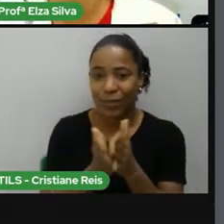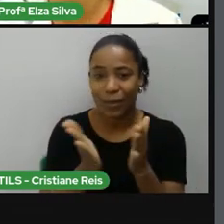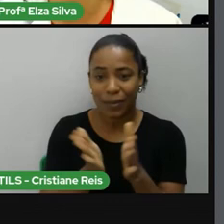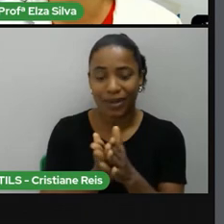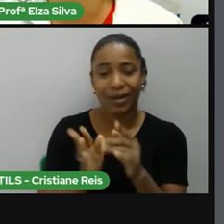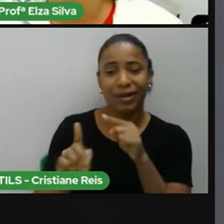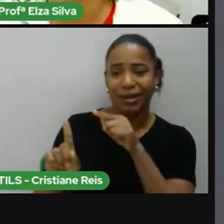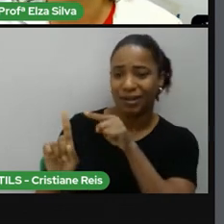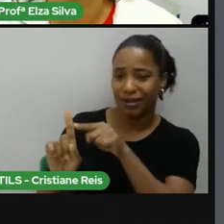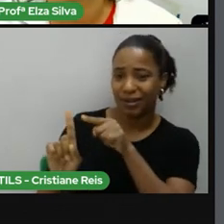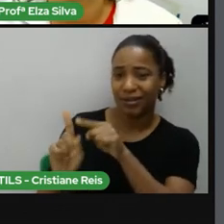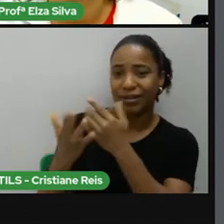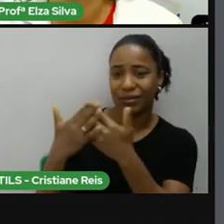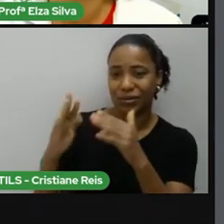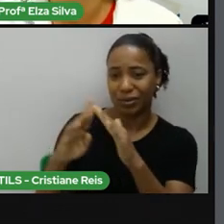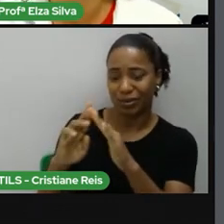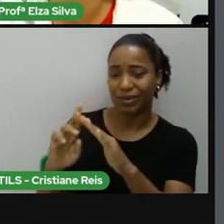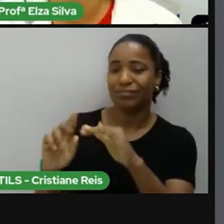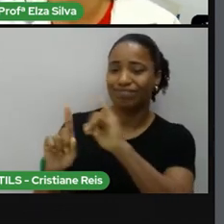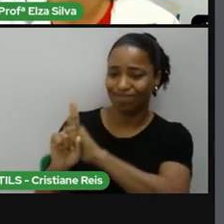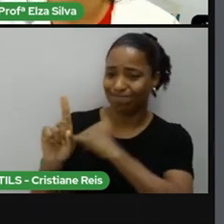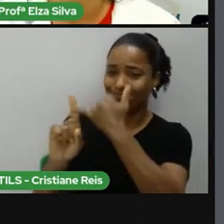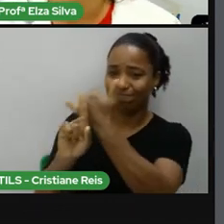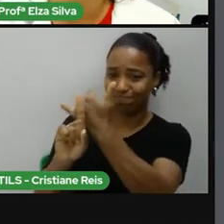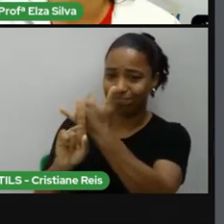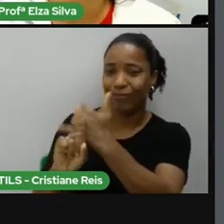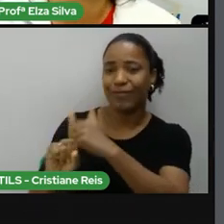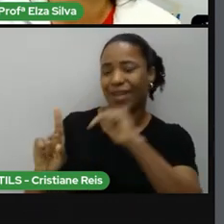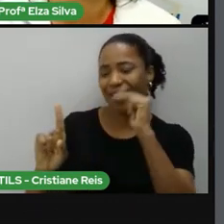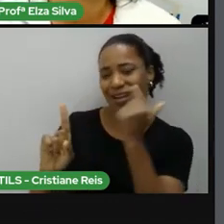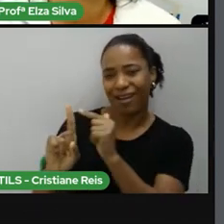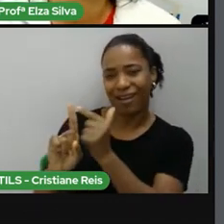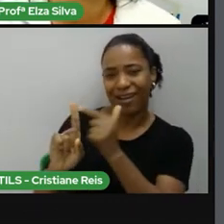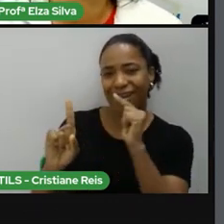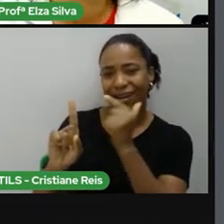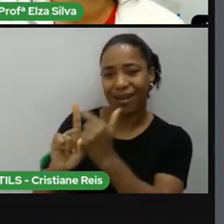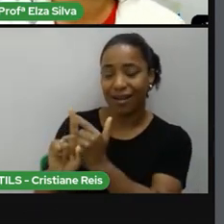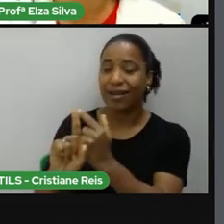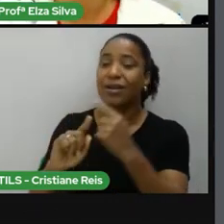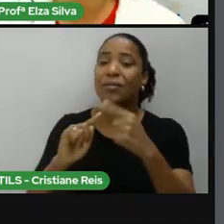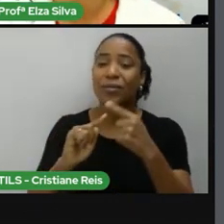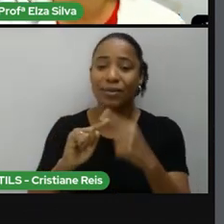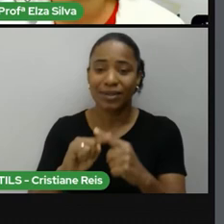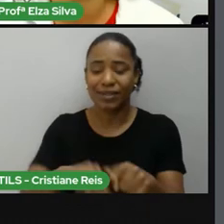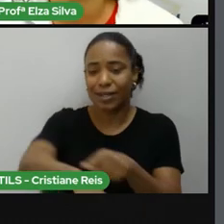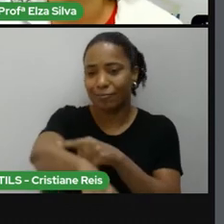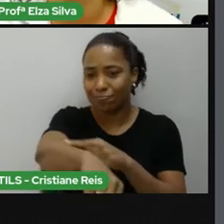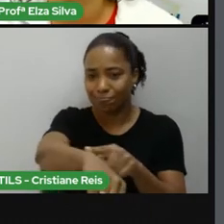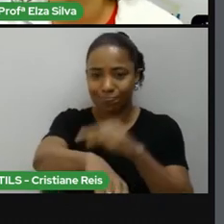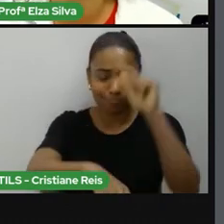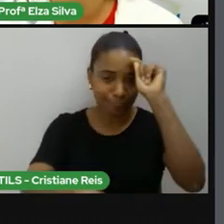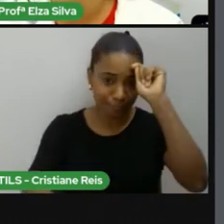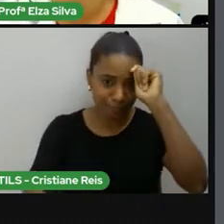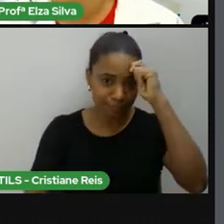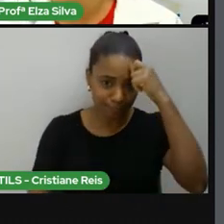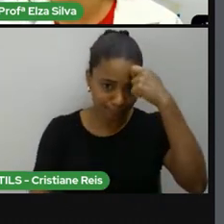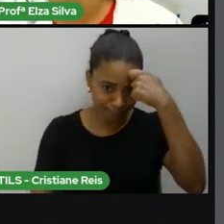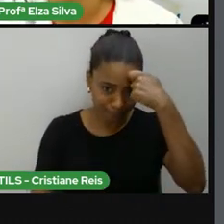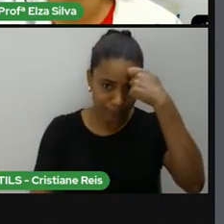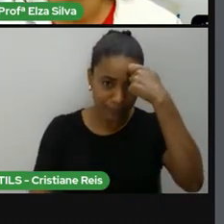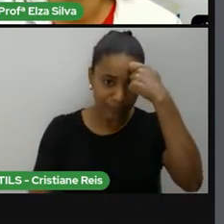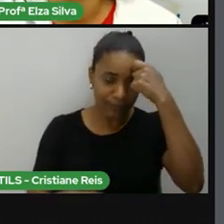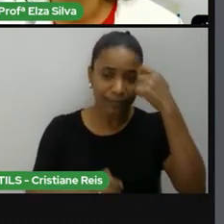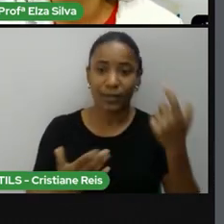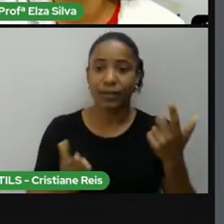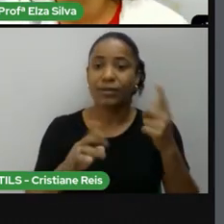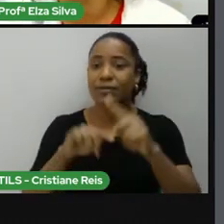ridicularizada na escola por ter a pele mais escura Esses materiais sobre o qual a atividade trata